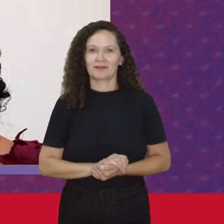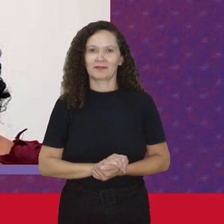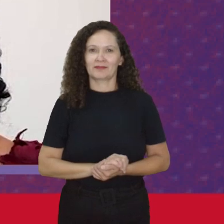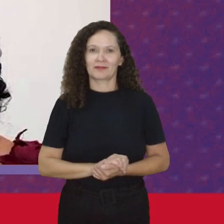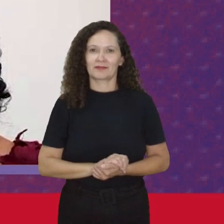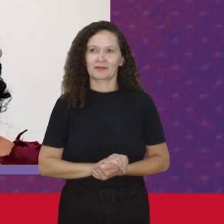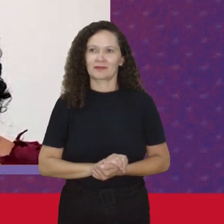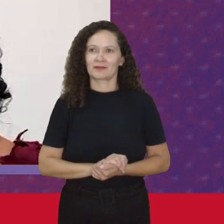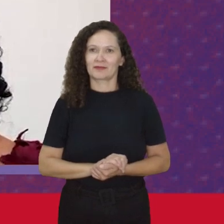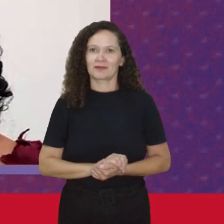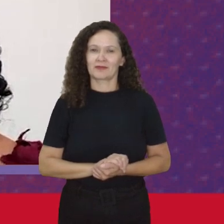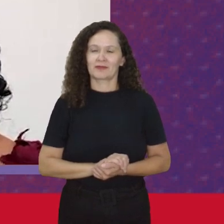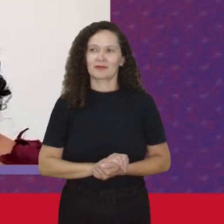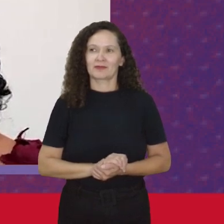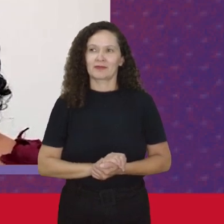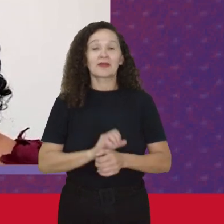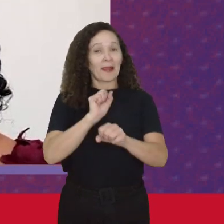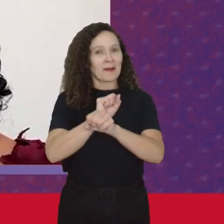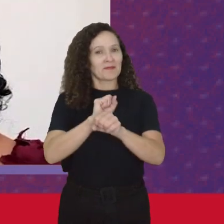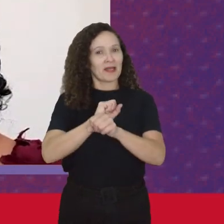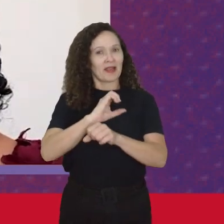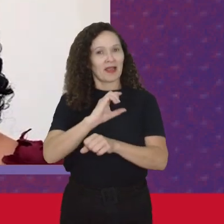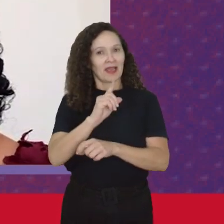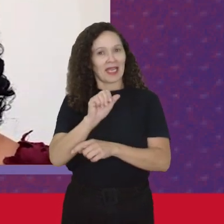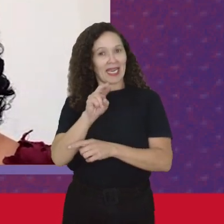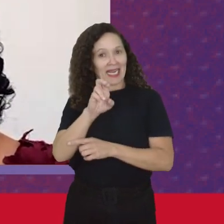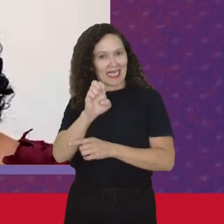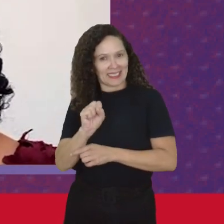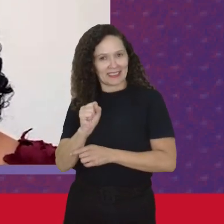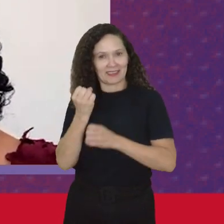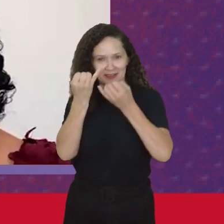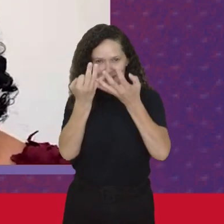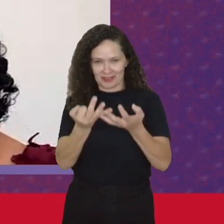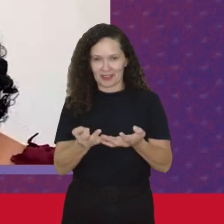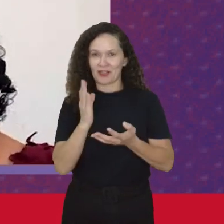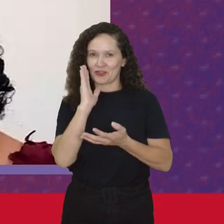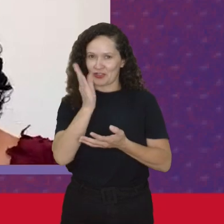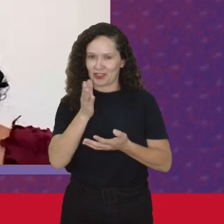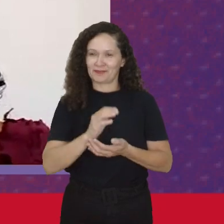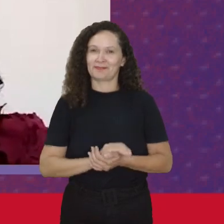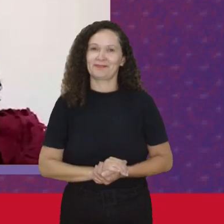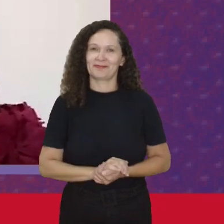Então Vamos esperar Clarice Se a Diva Falando Seja Com A